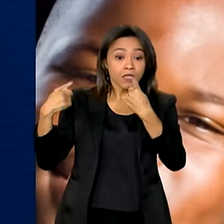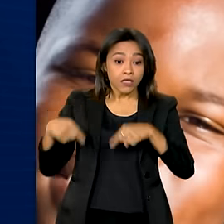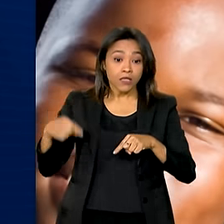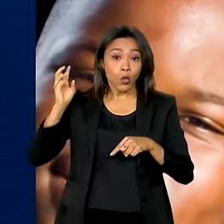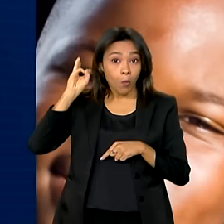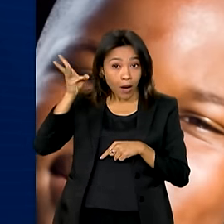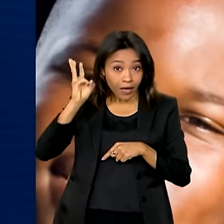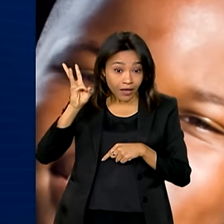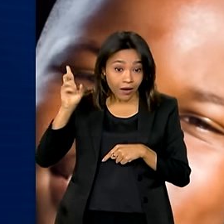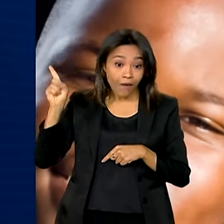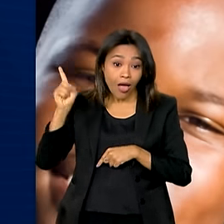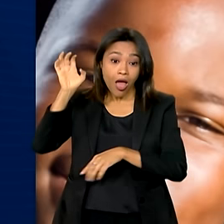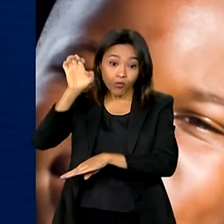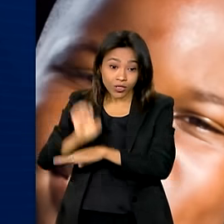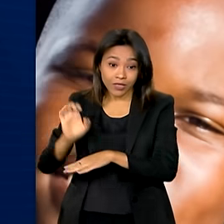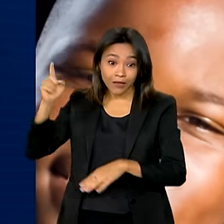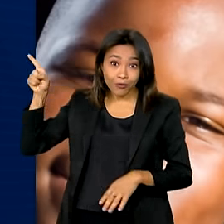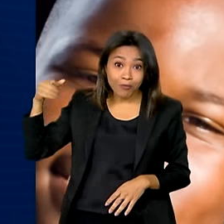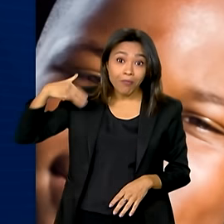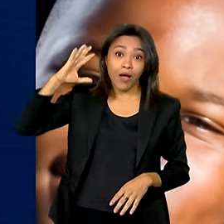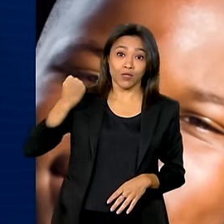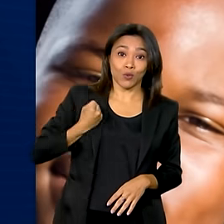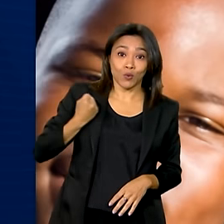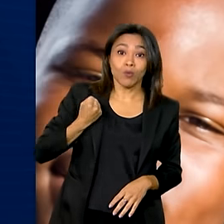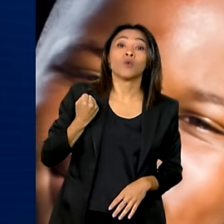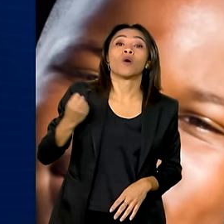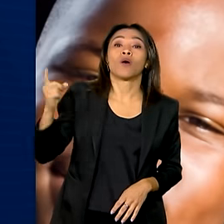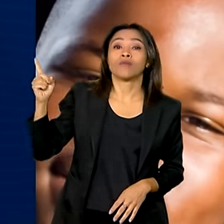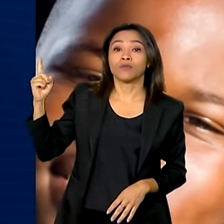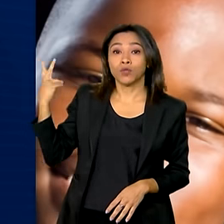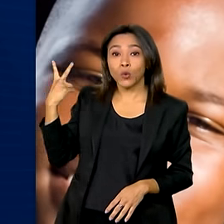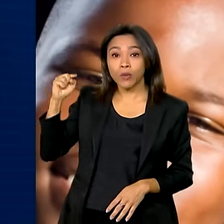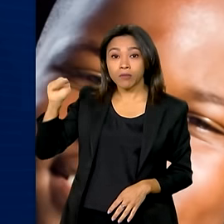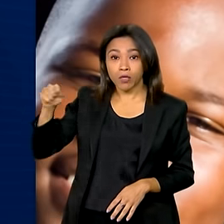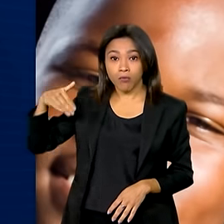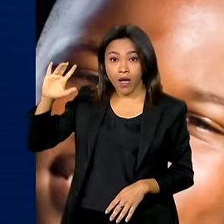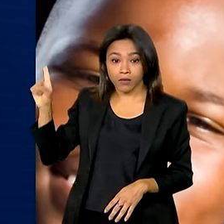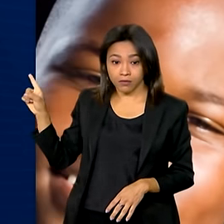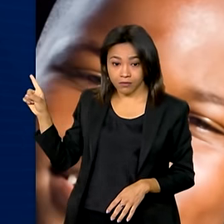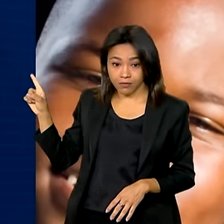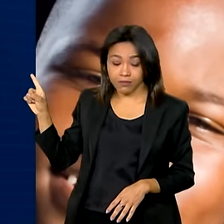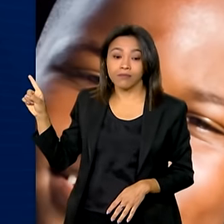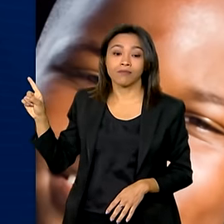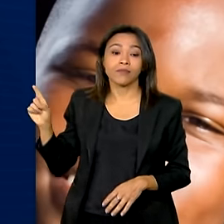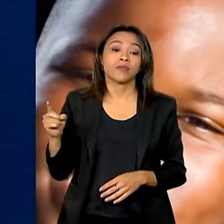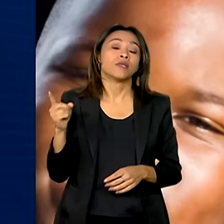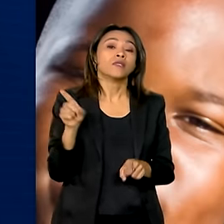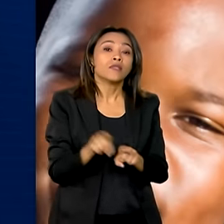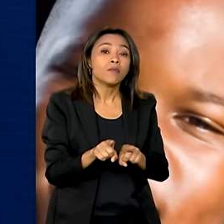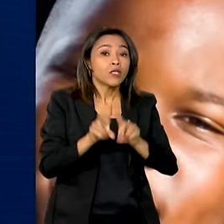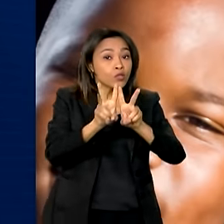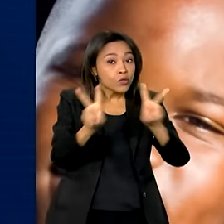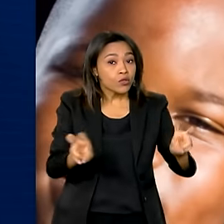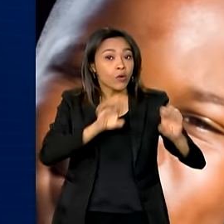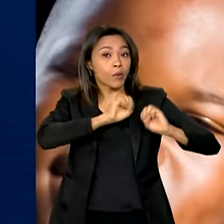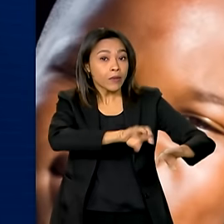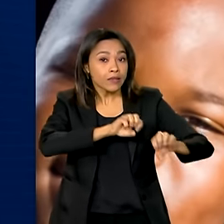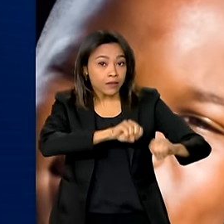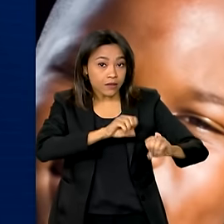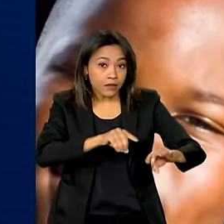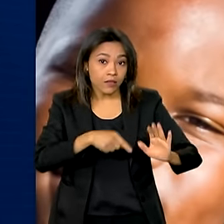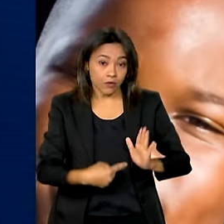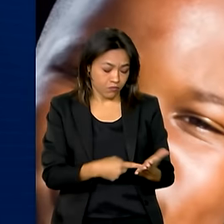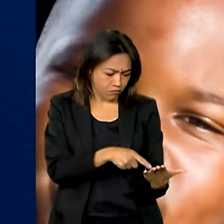Maranhão é o estado com o maior número com 2.025 localidades. Sobre educação, os dados